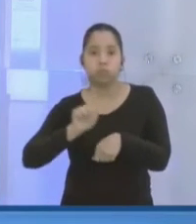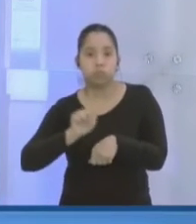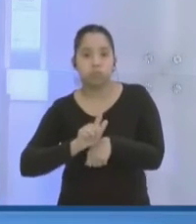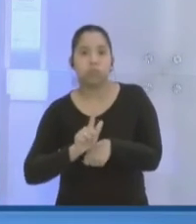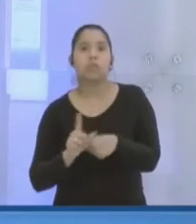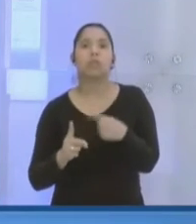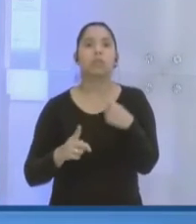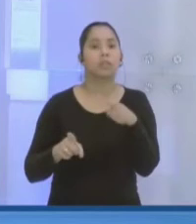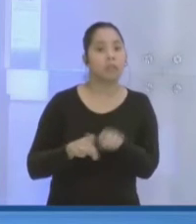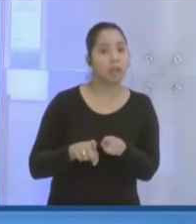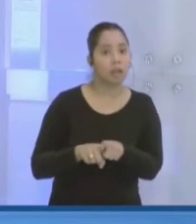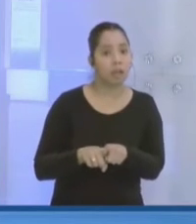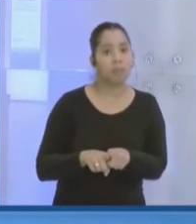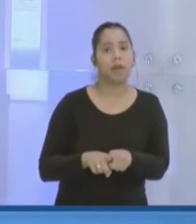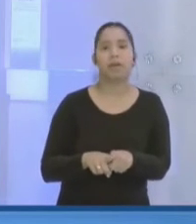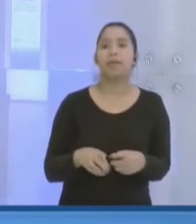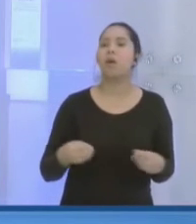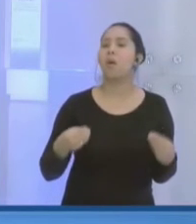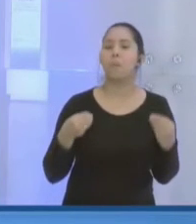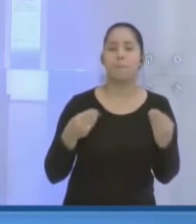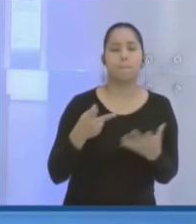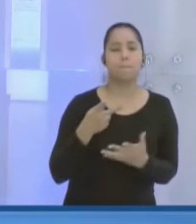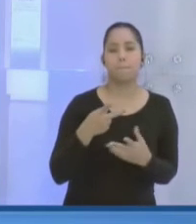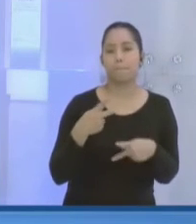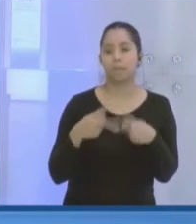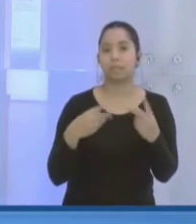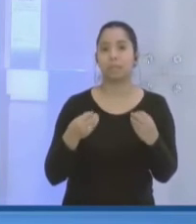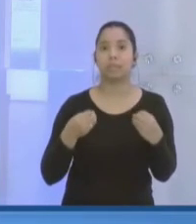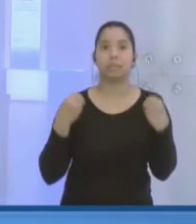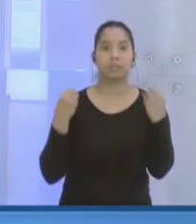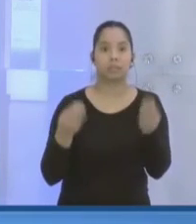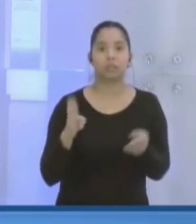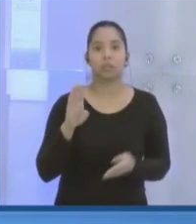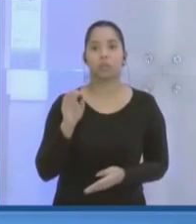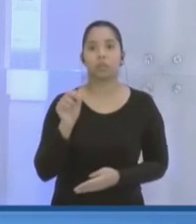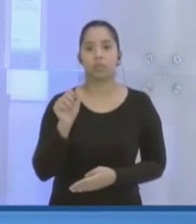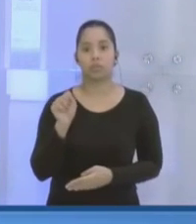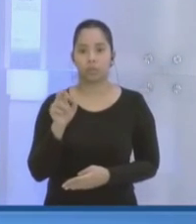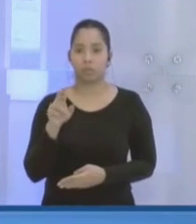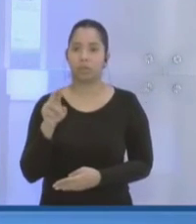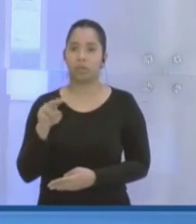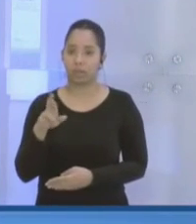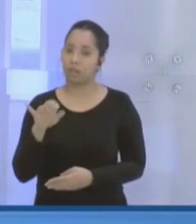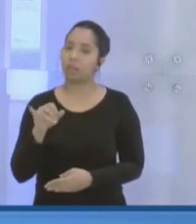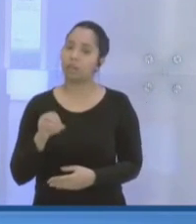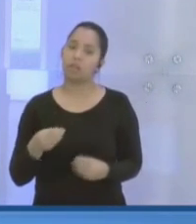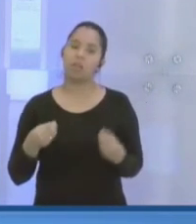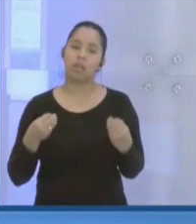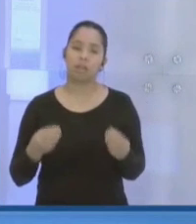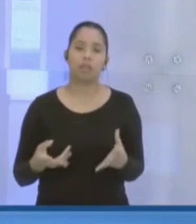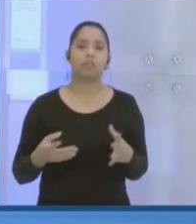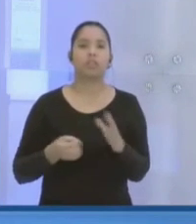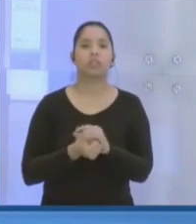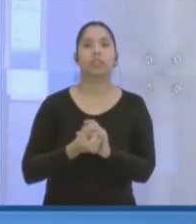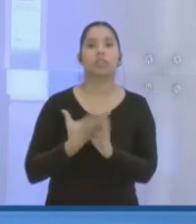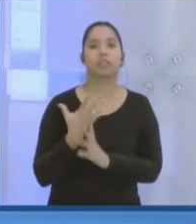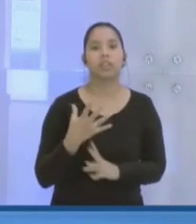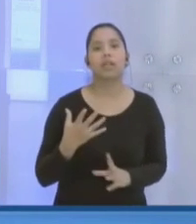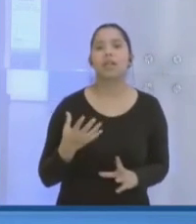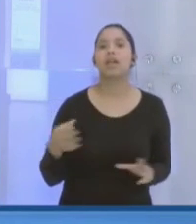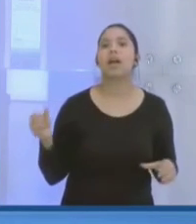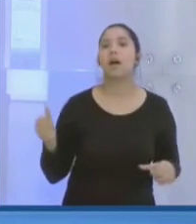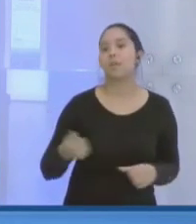que é o grande presente que o presidente Bolsonaro nos deu. A independência para formar bons times. E isso explica os resultados que